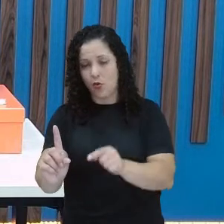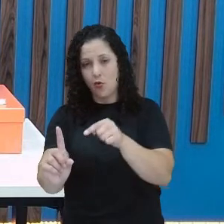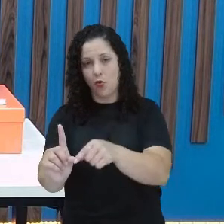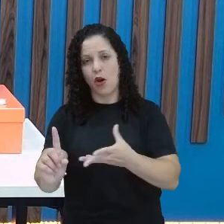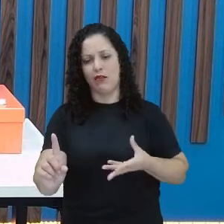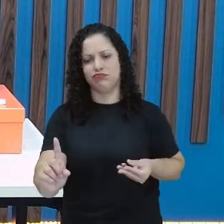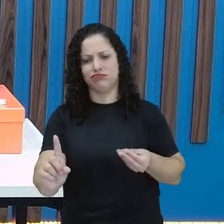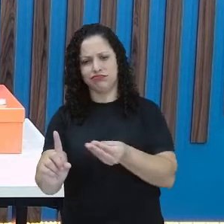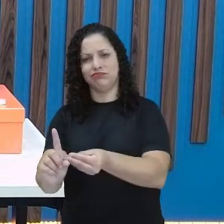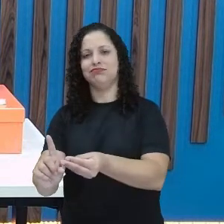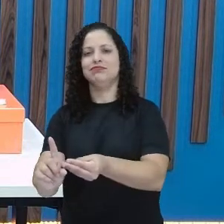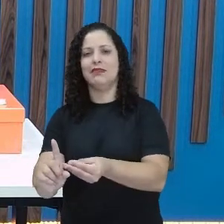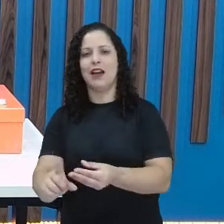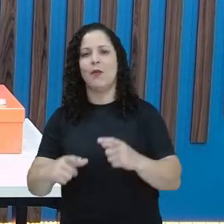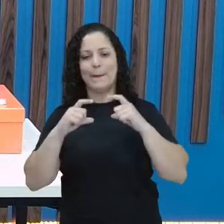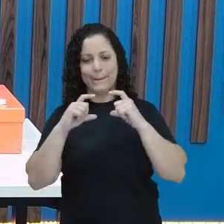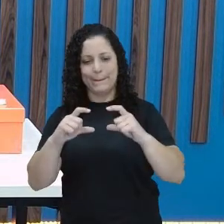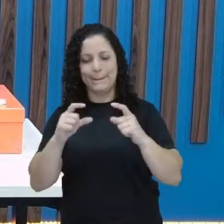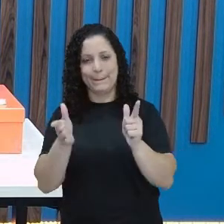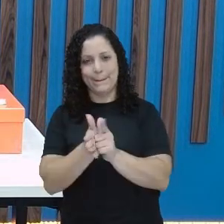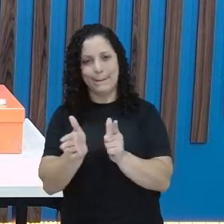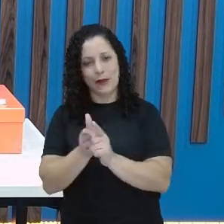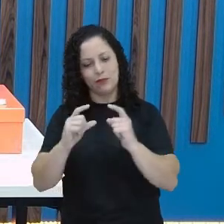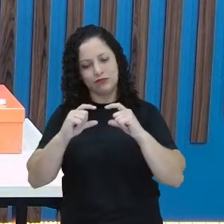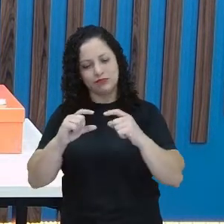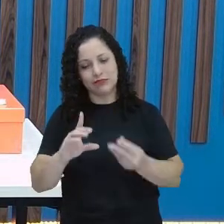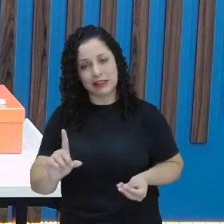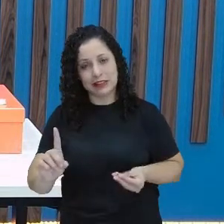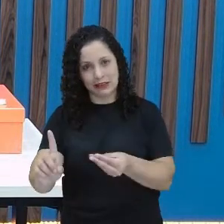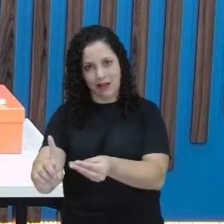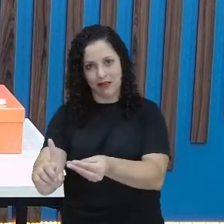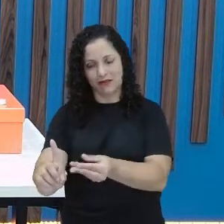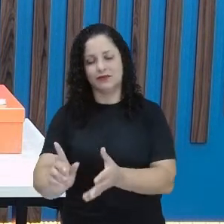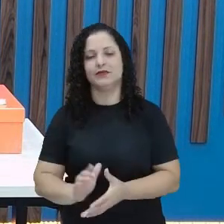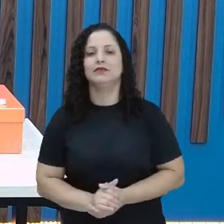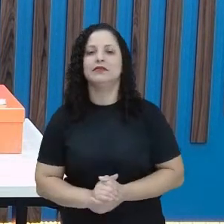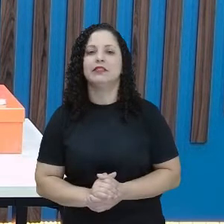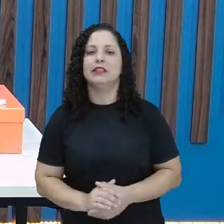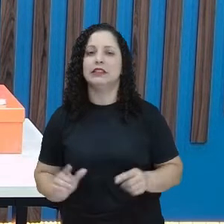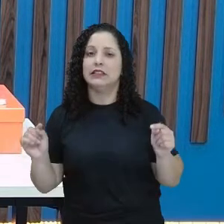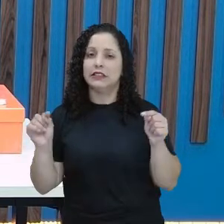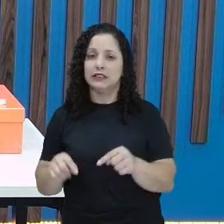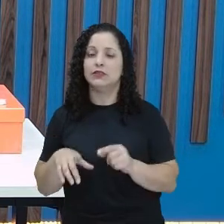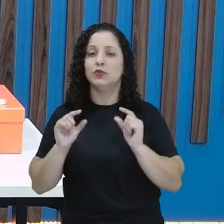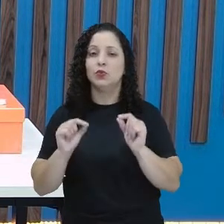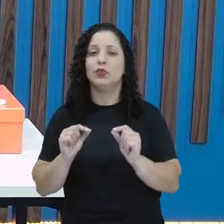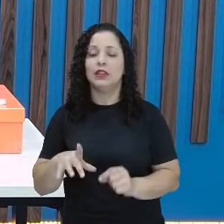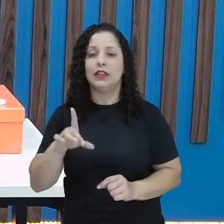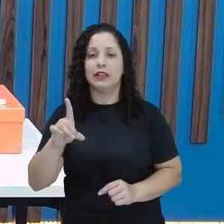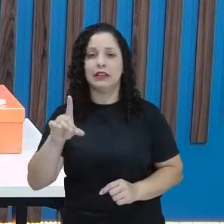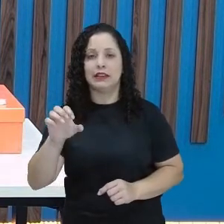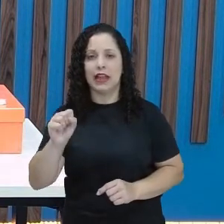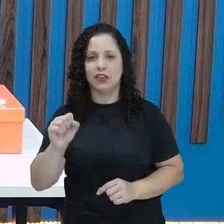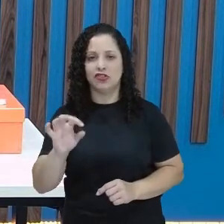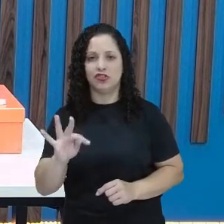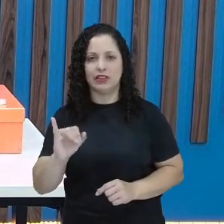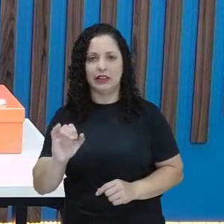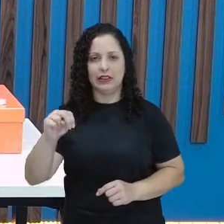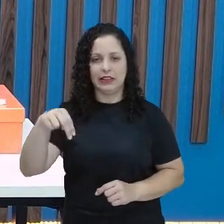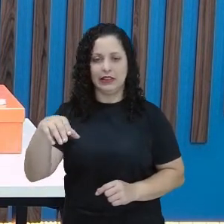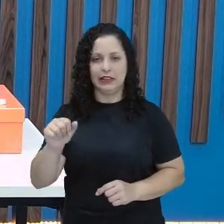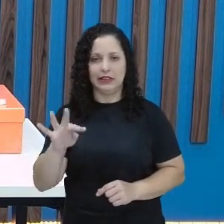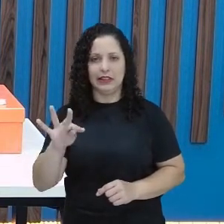a quem vai o bilhete, é quem vai receber o bilhete, a gente chama de destinatário. E depois tem o